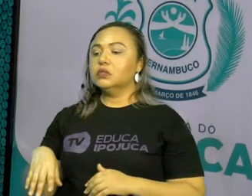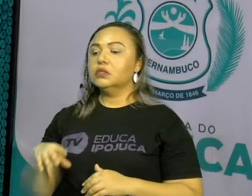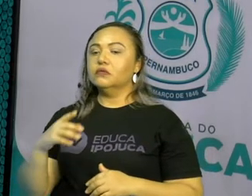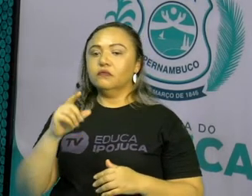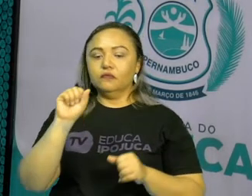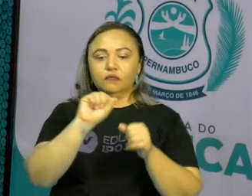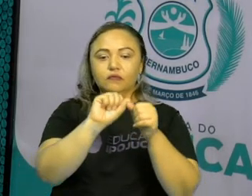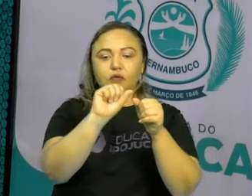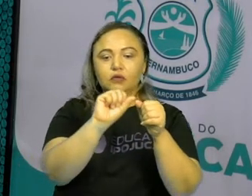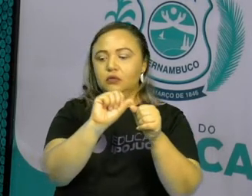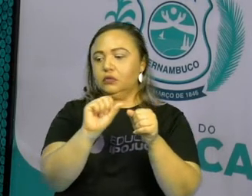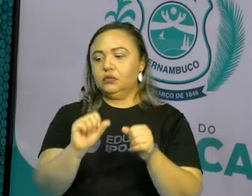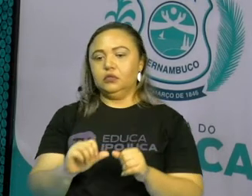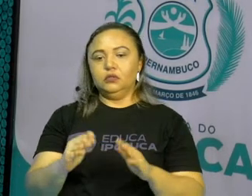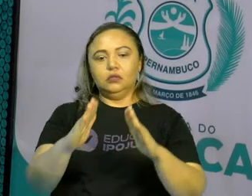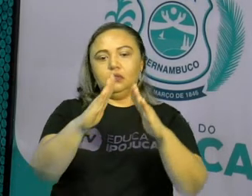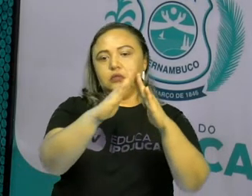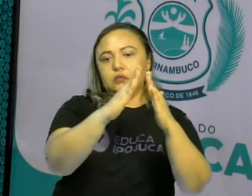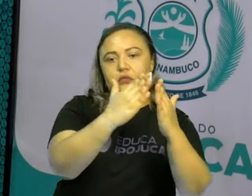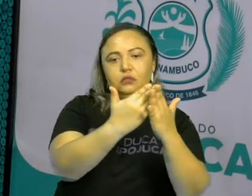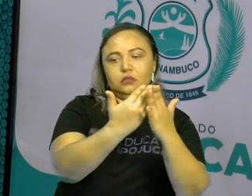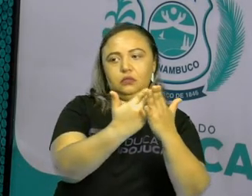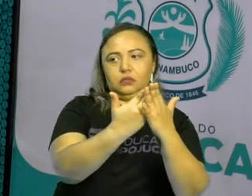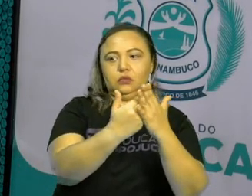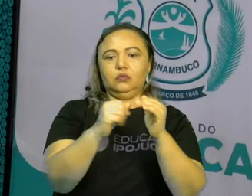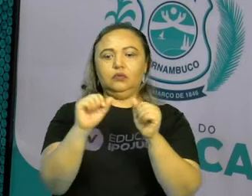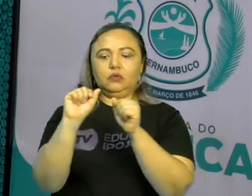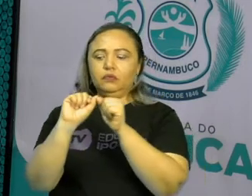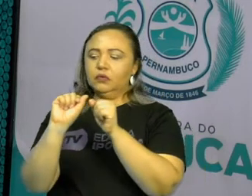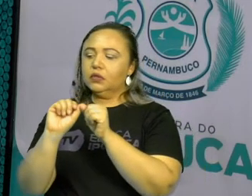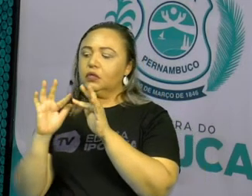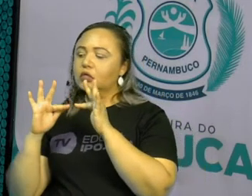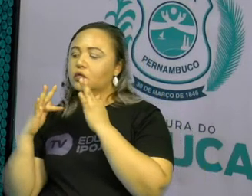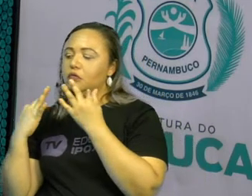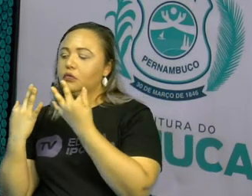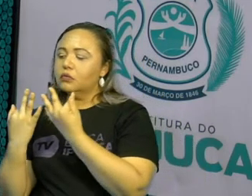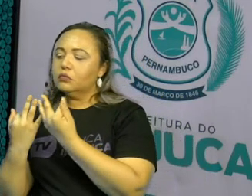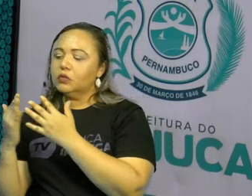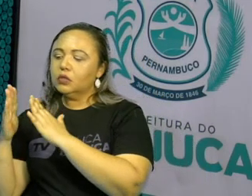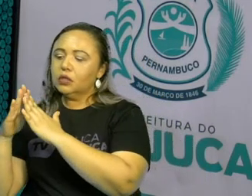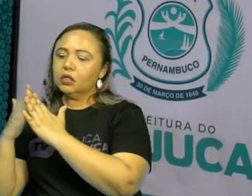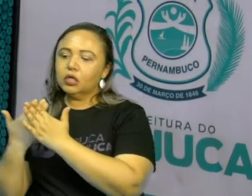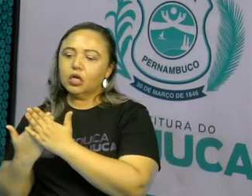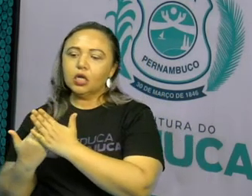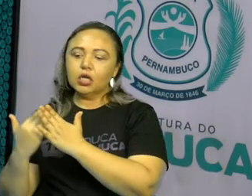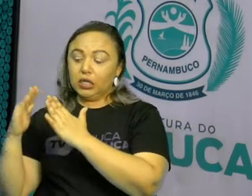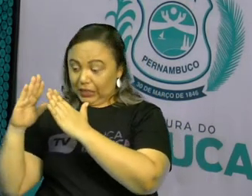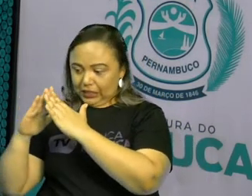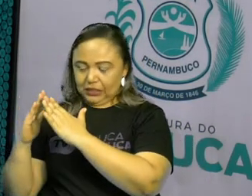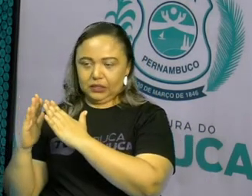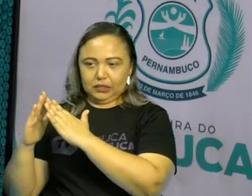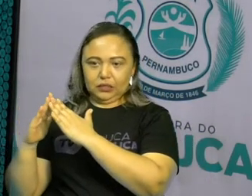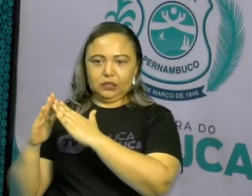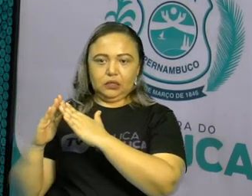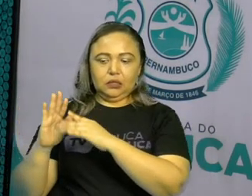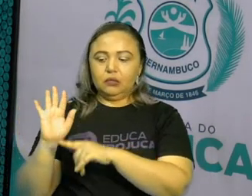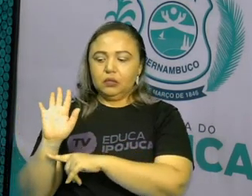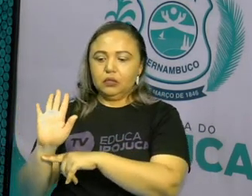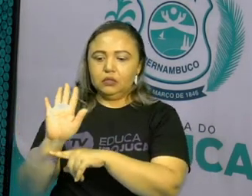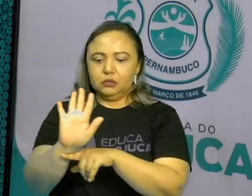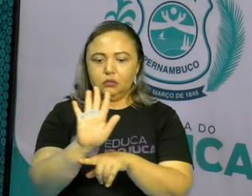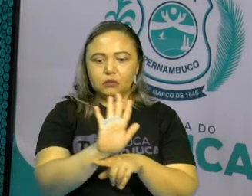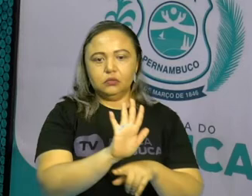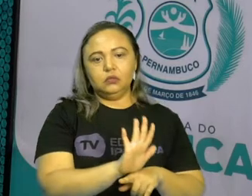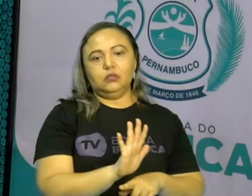escola. O que é que você faz na escola? O que é que você faz em casa para ajudar o seu próximo, para